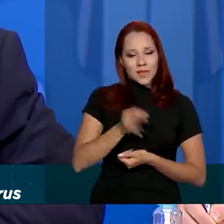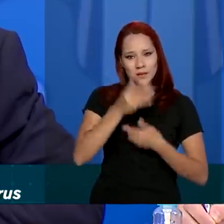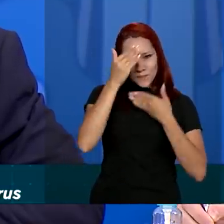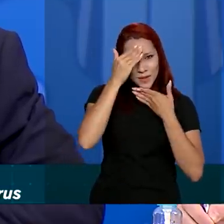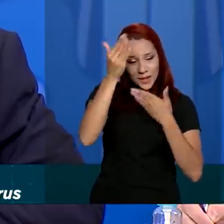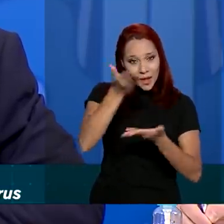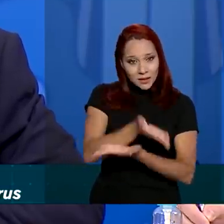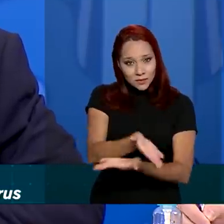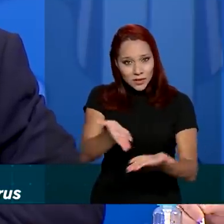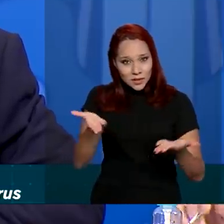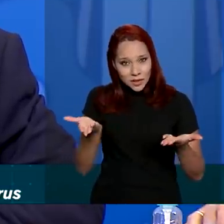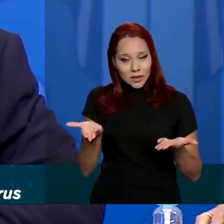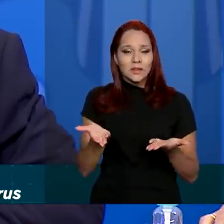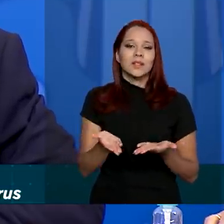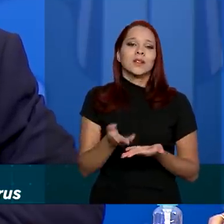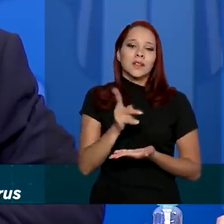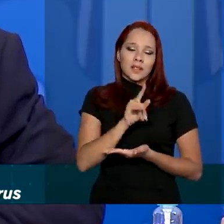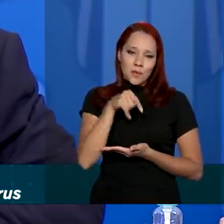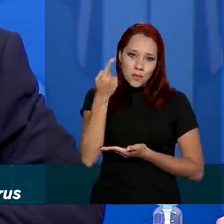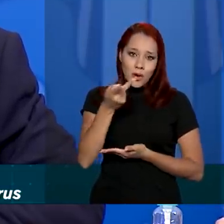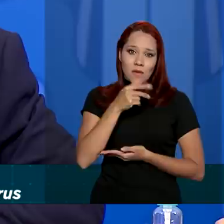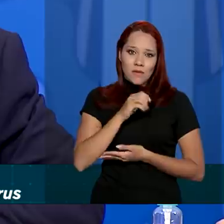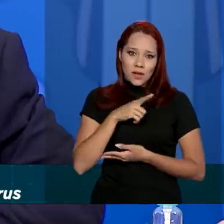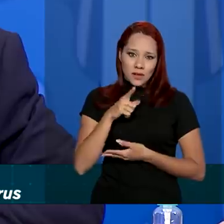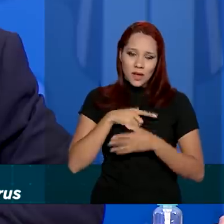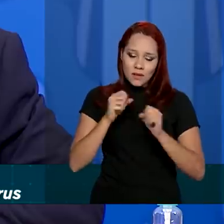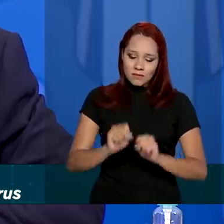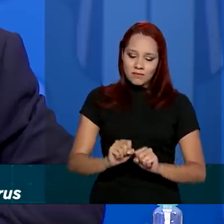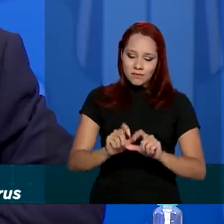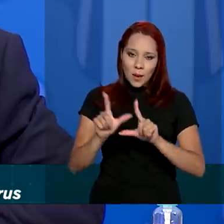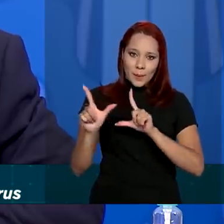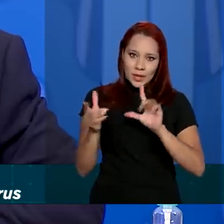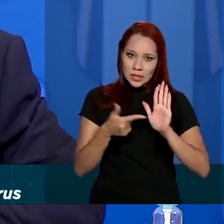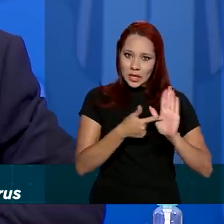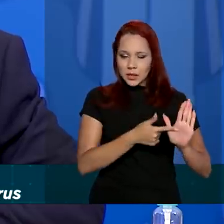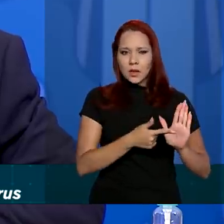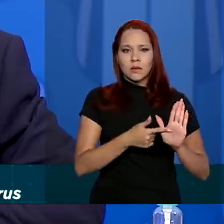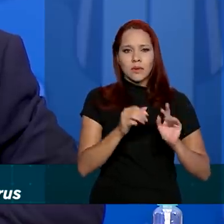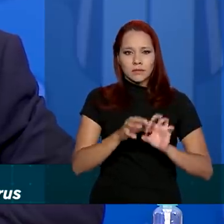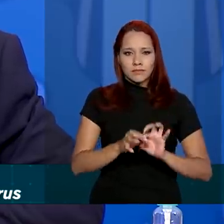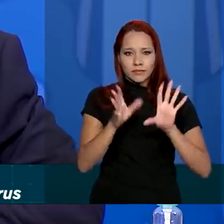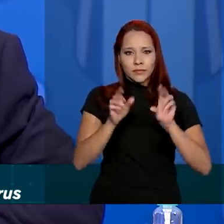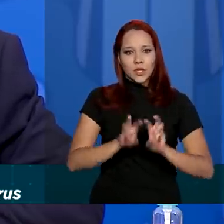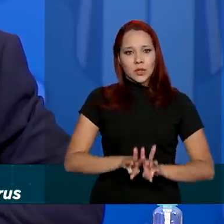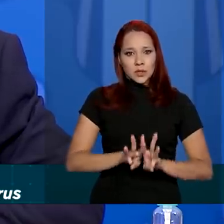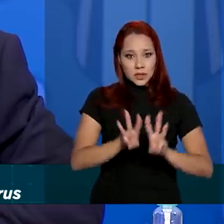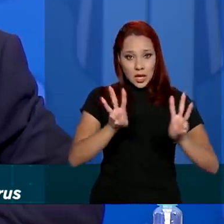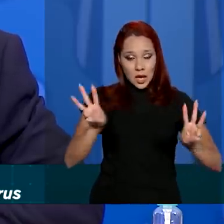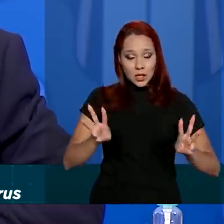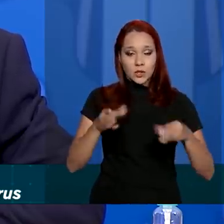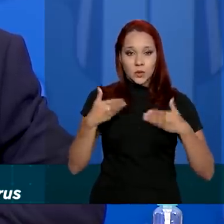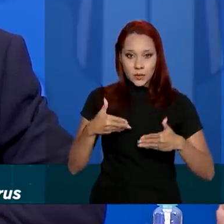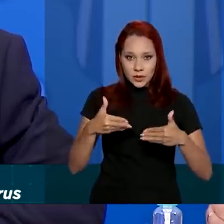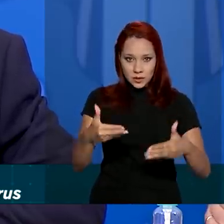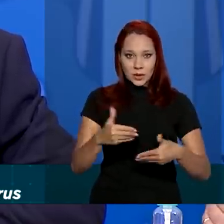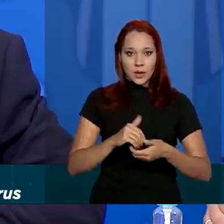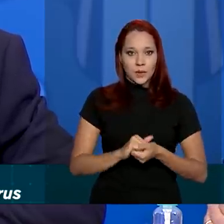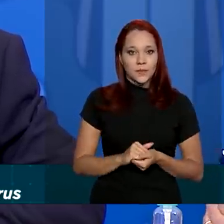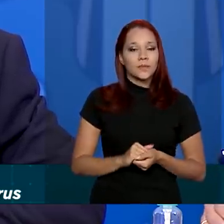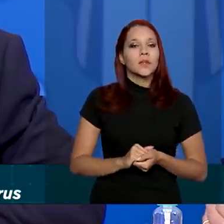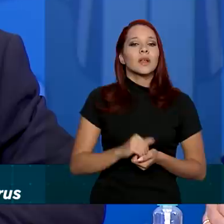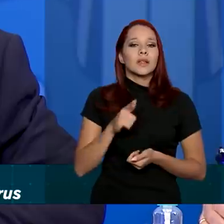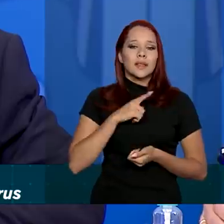a todos vocês, a gente vai ter essa apresentação disponível no site, no site do Ministério, vai ter